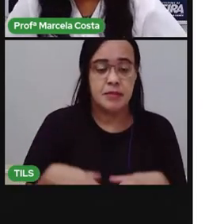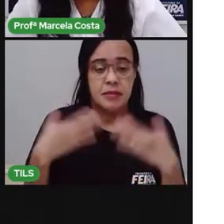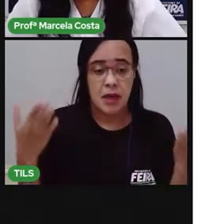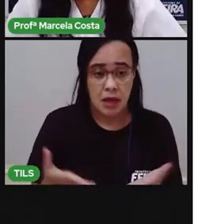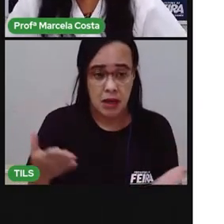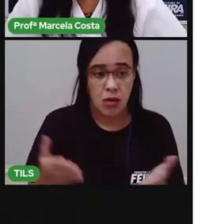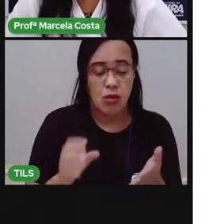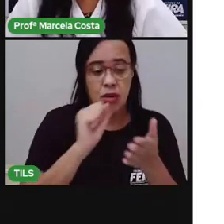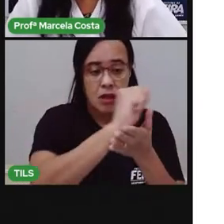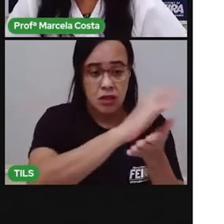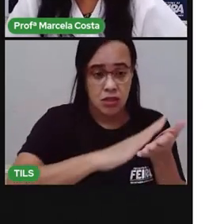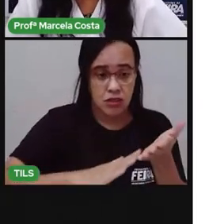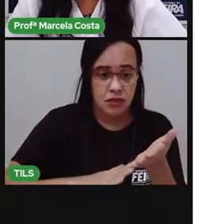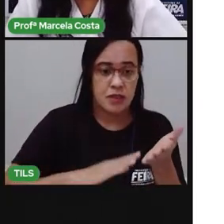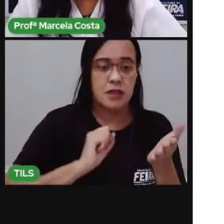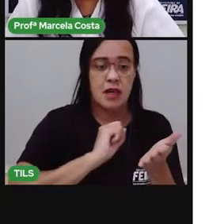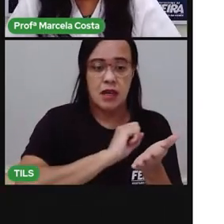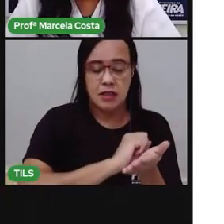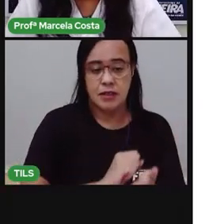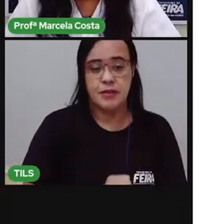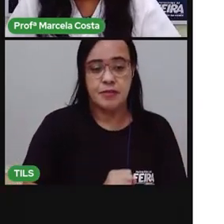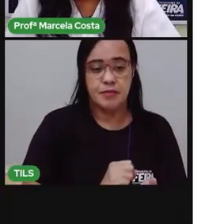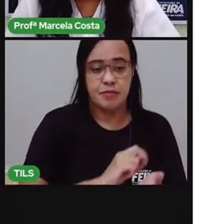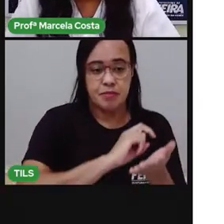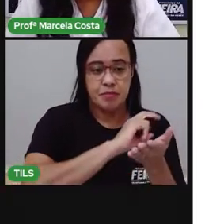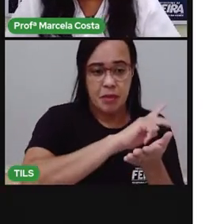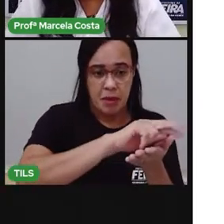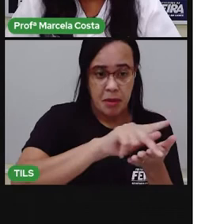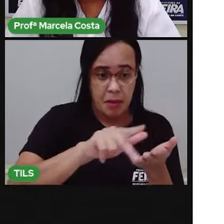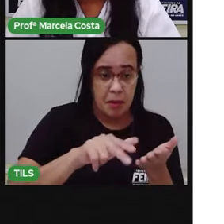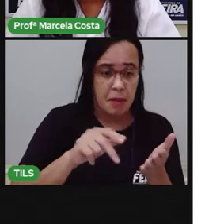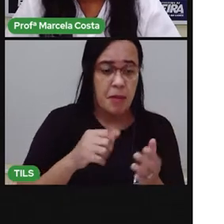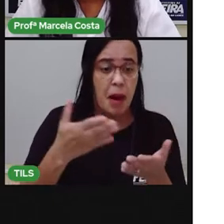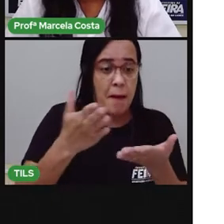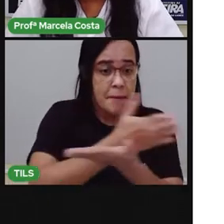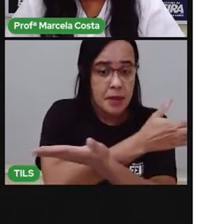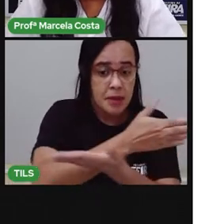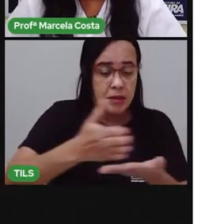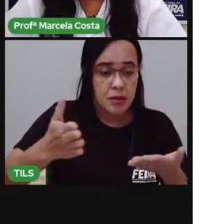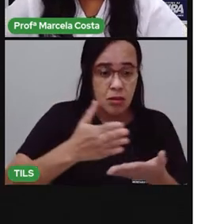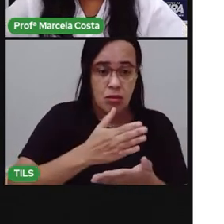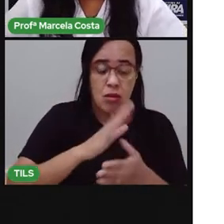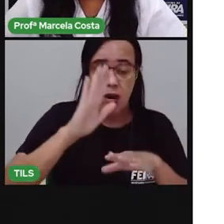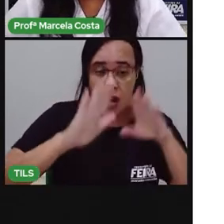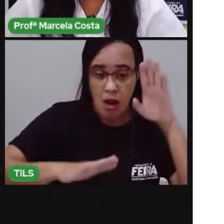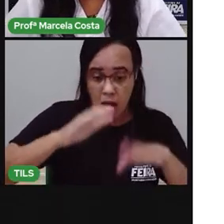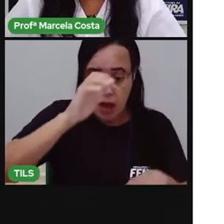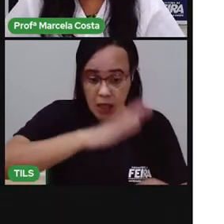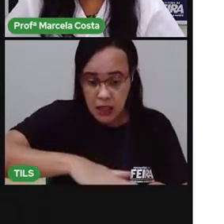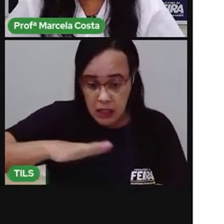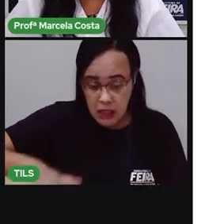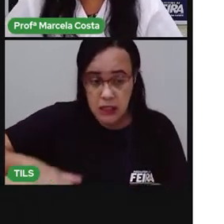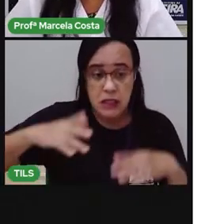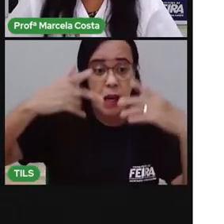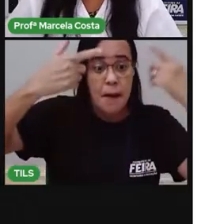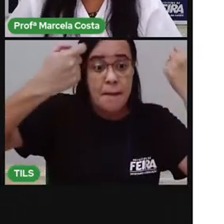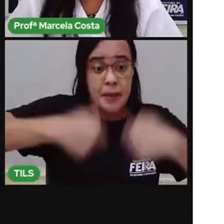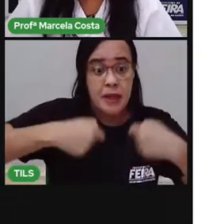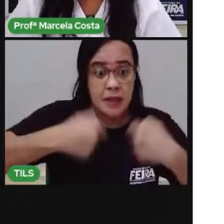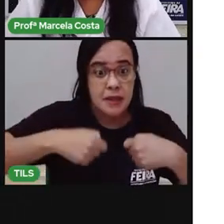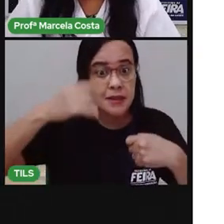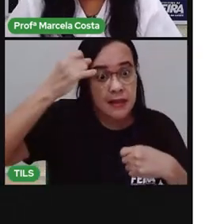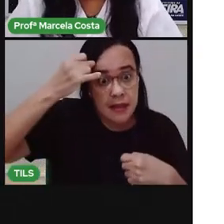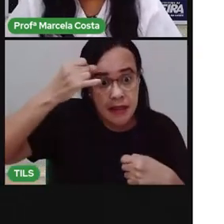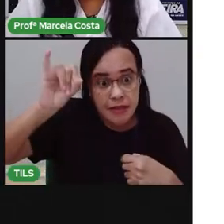atividades que são perigosas para as crianças. Que elas devem evitar fazer em